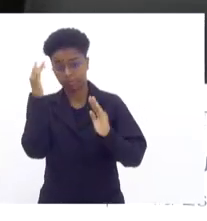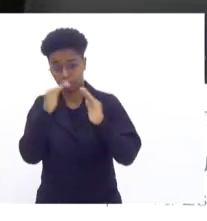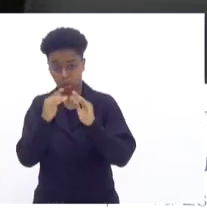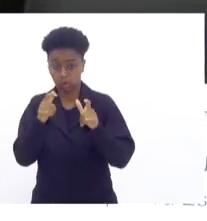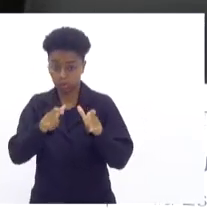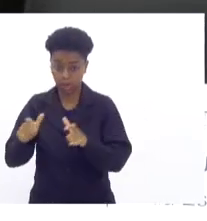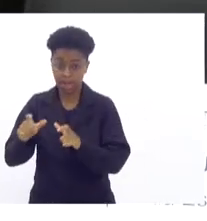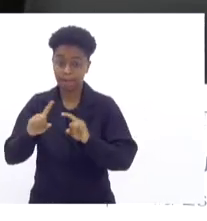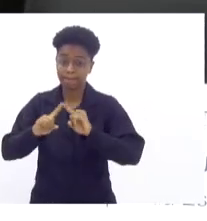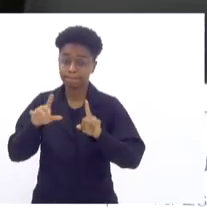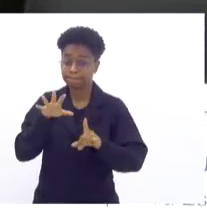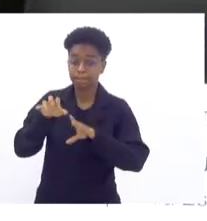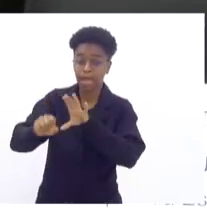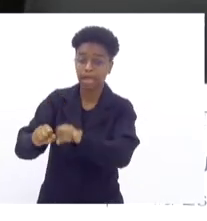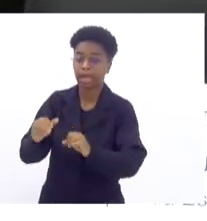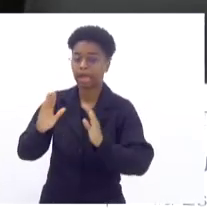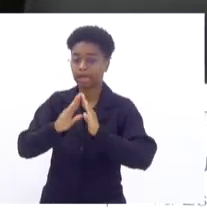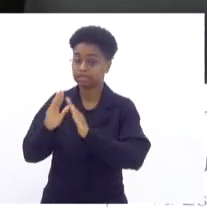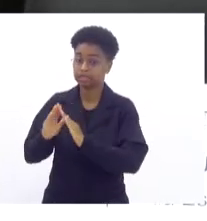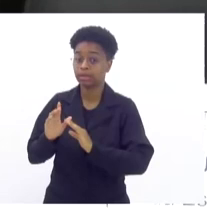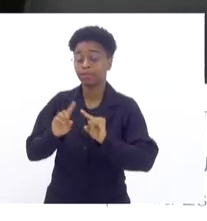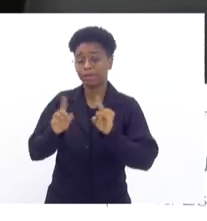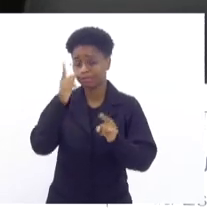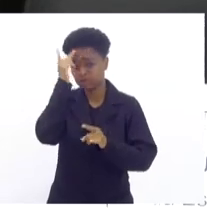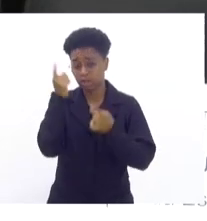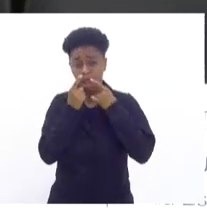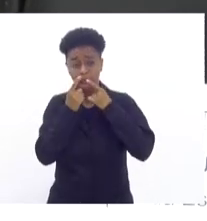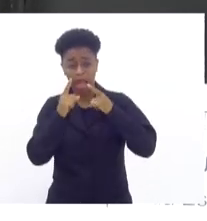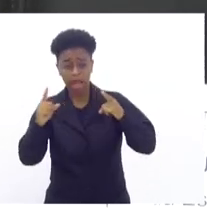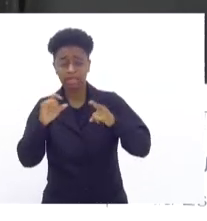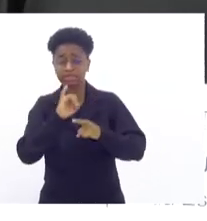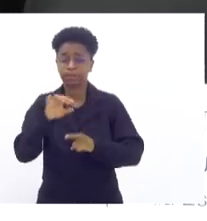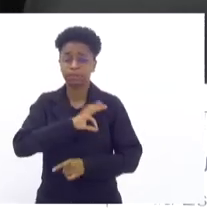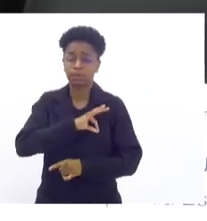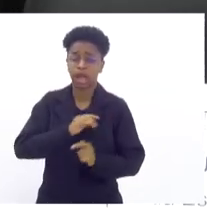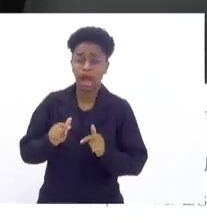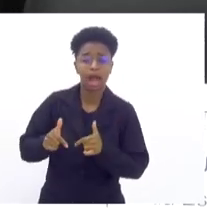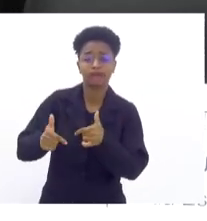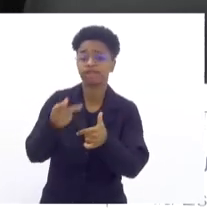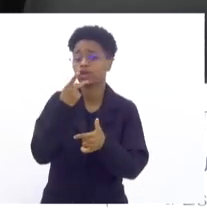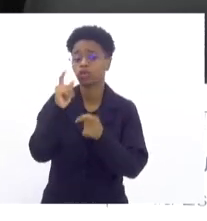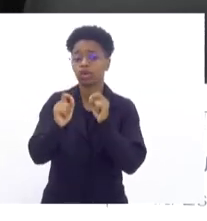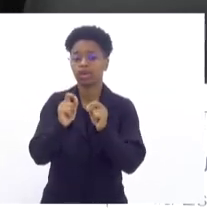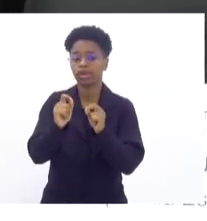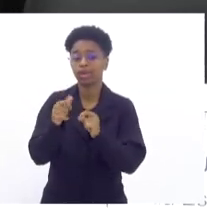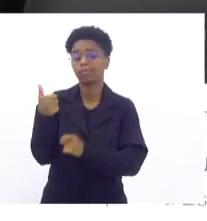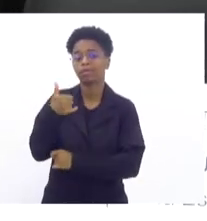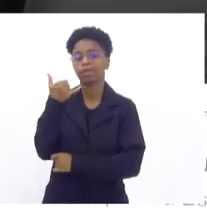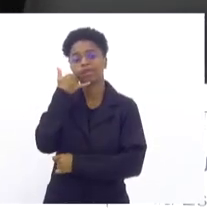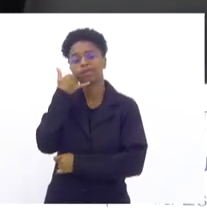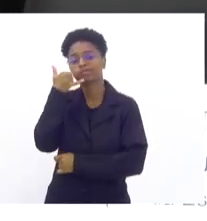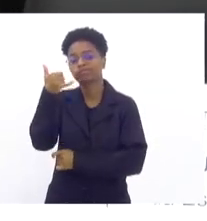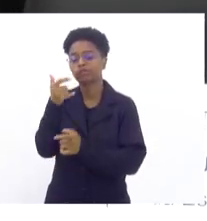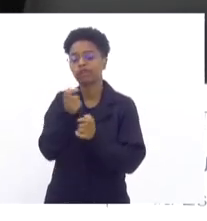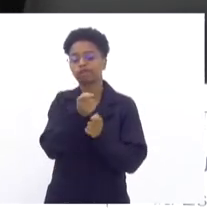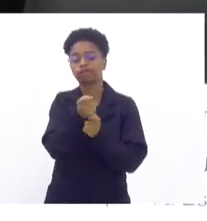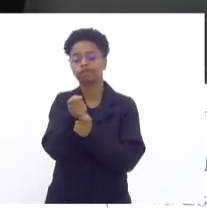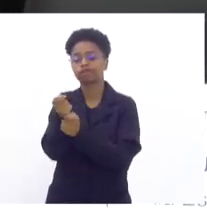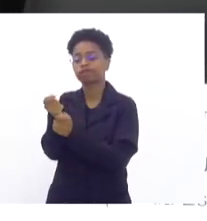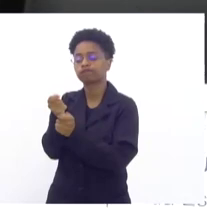gente que reclama disso tudo que está acontecendo quando a polícia vai lá tomar atitude, é o primeiro a pegar o telefone e filmar,